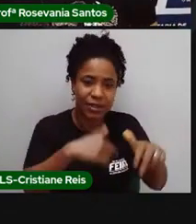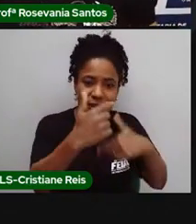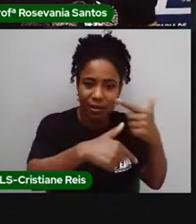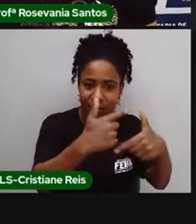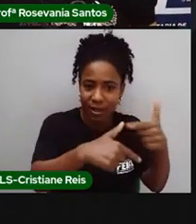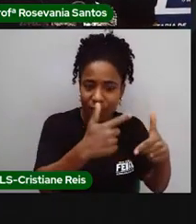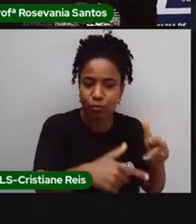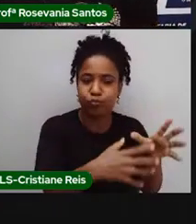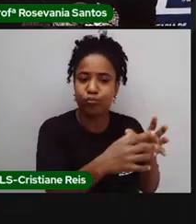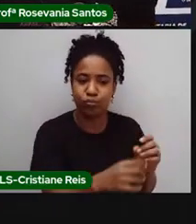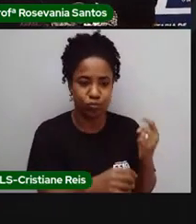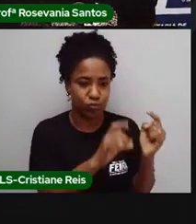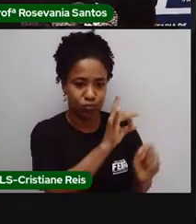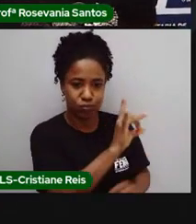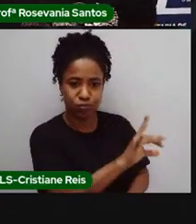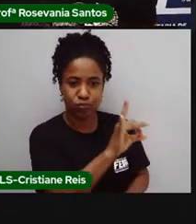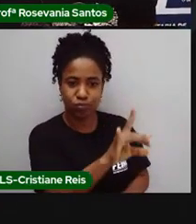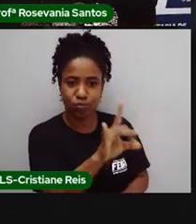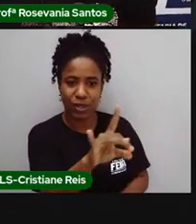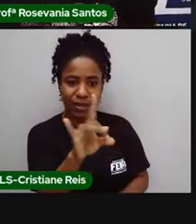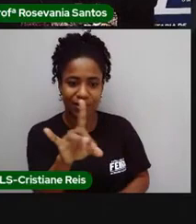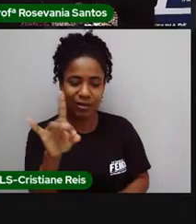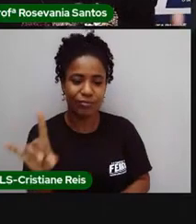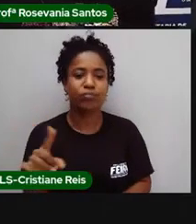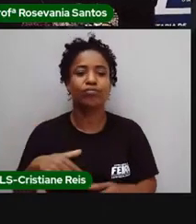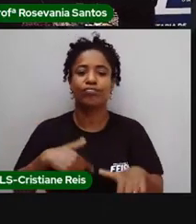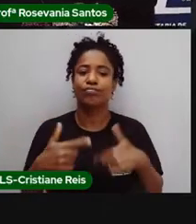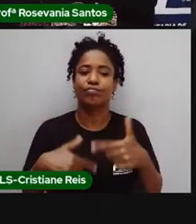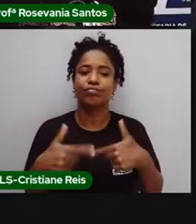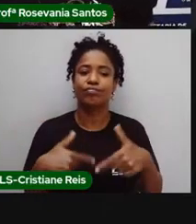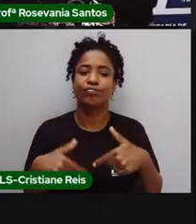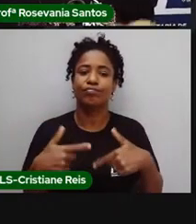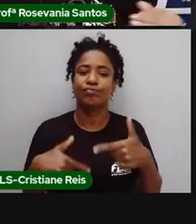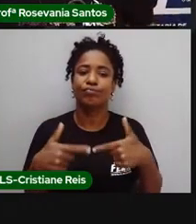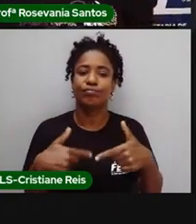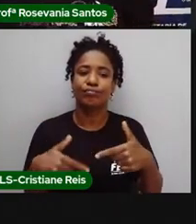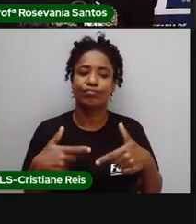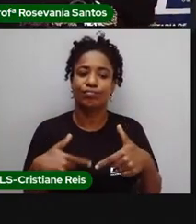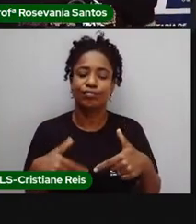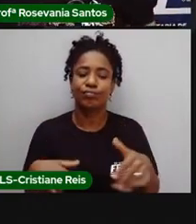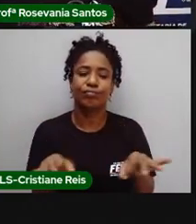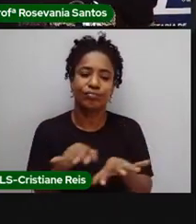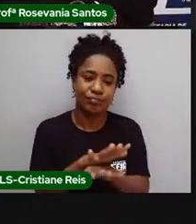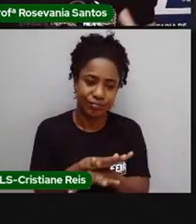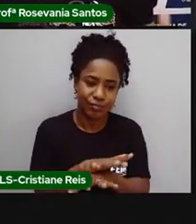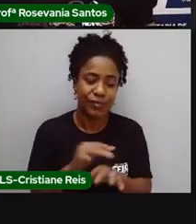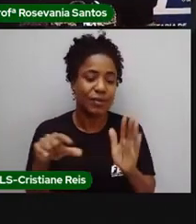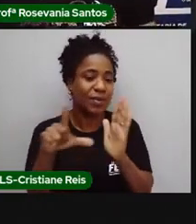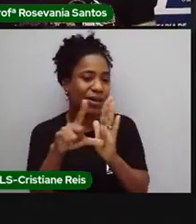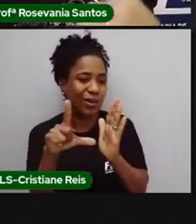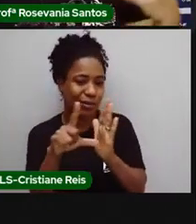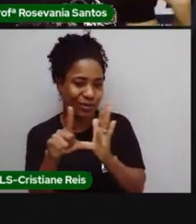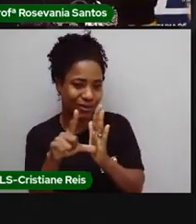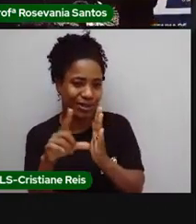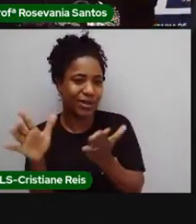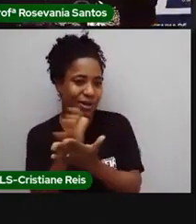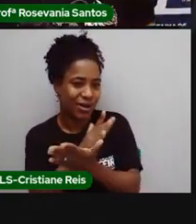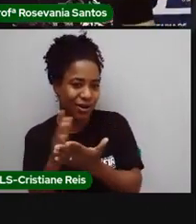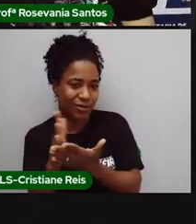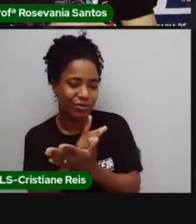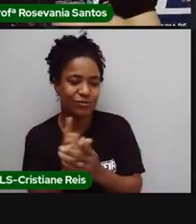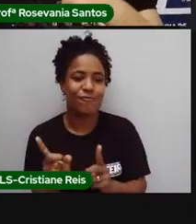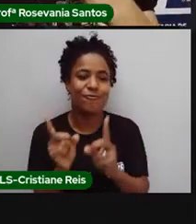divididas ali, cada um do seu setor fazendo, né, uma coisa que é o mais comum. Até nas lojas, né, um vende, o outro